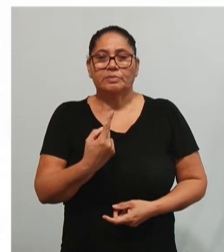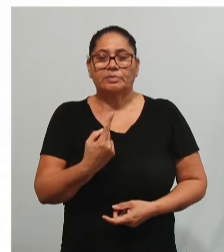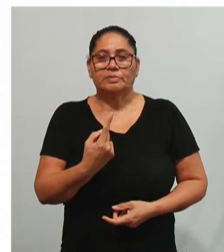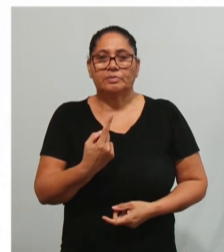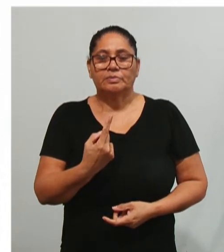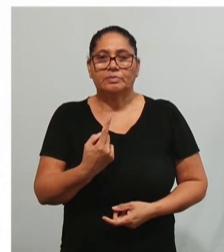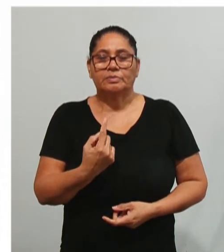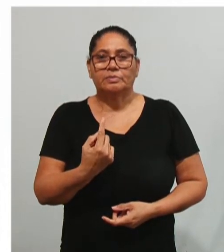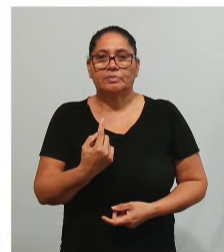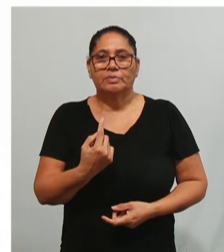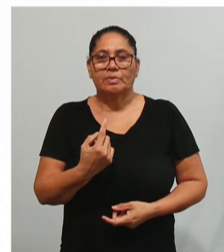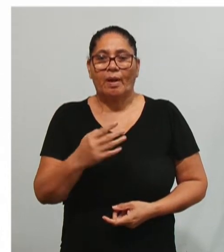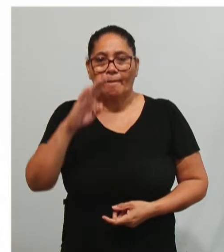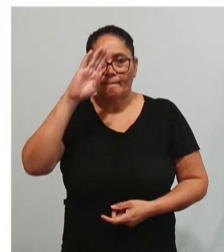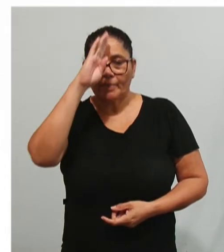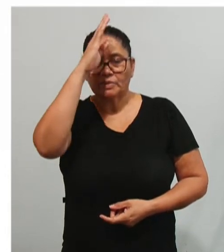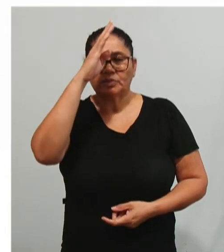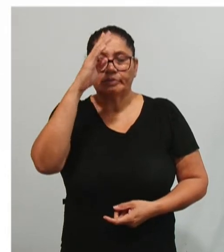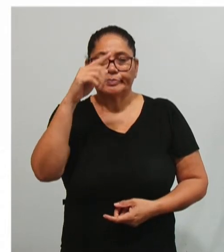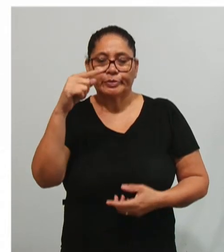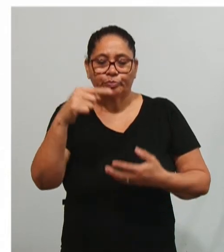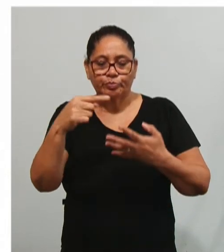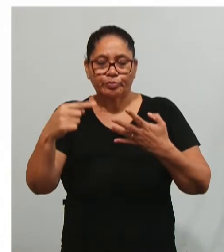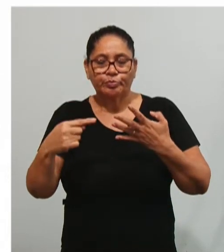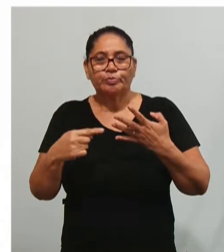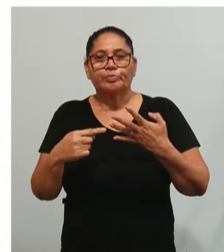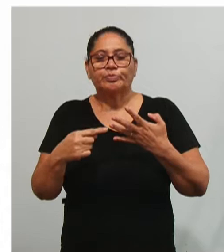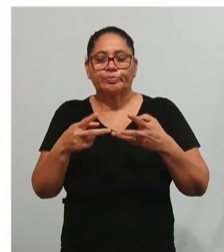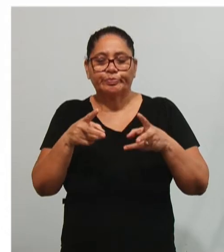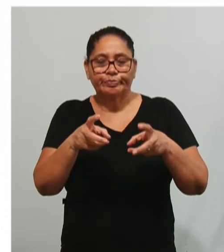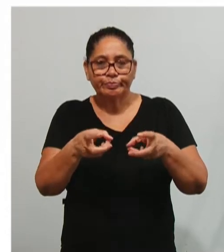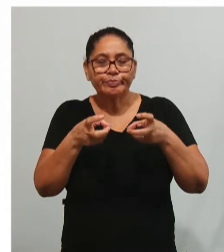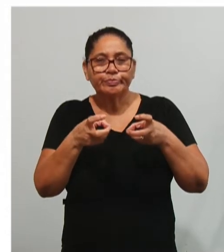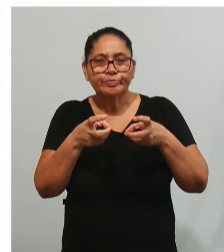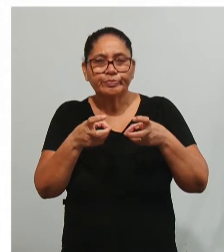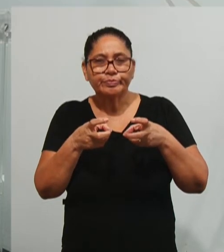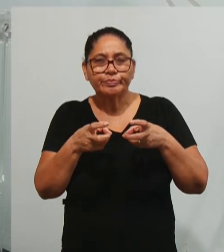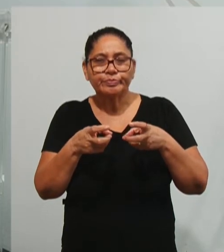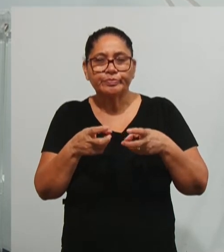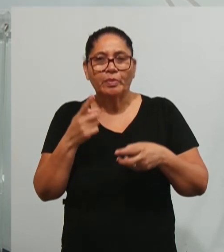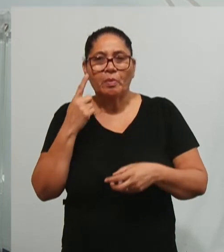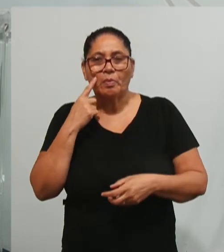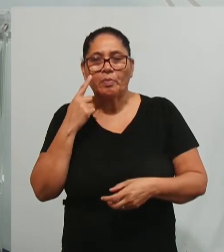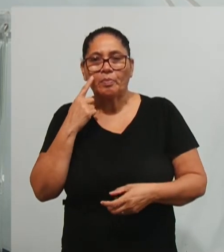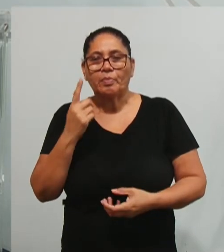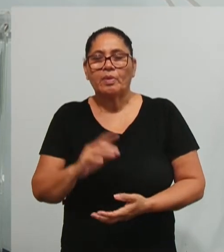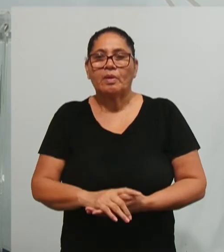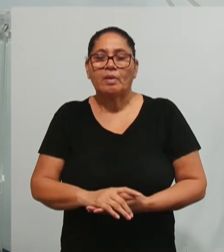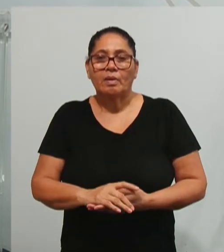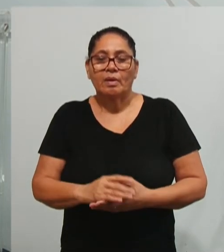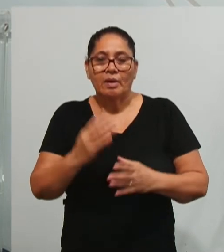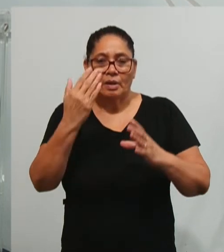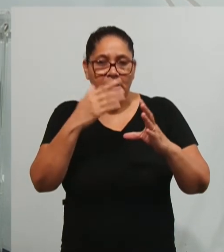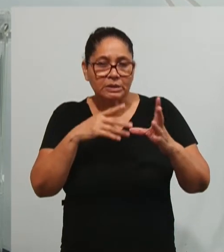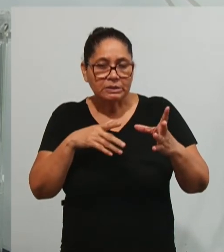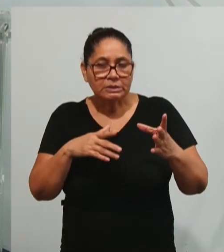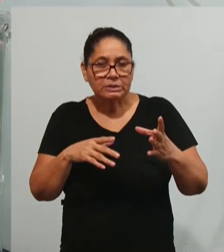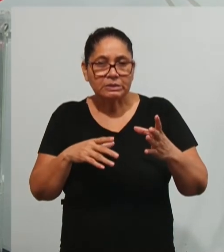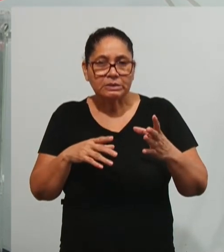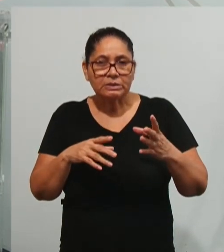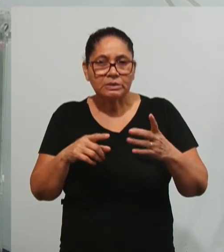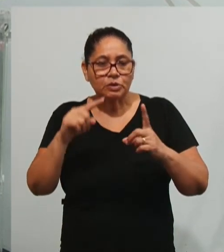esse é o nosso principal ponto a ser observado, a ser olhado, porque é dentro dessa perspectiva da